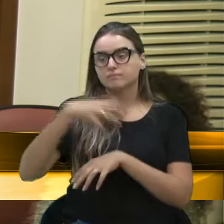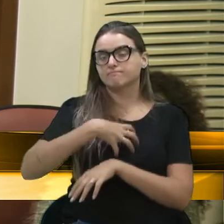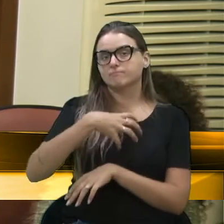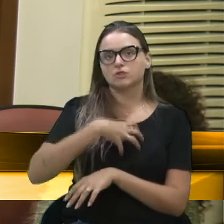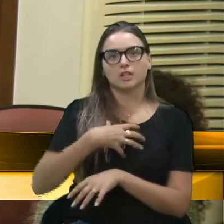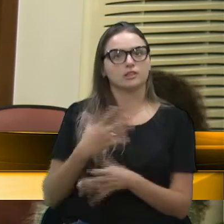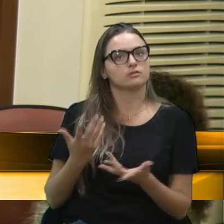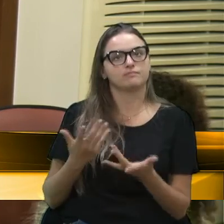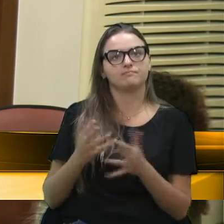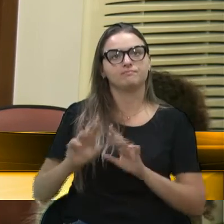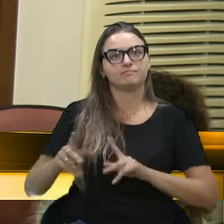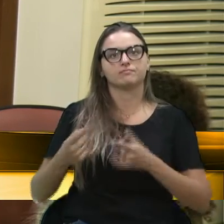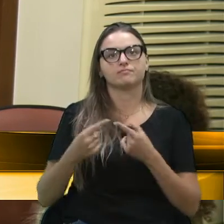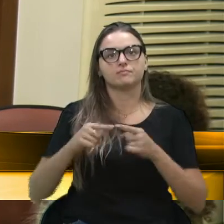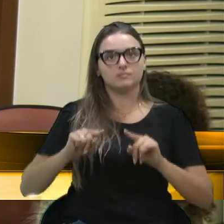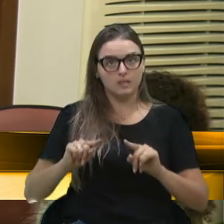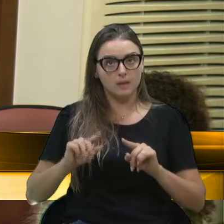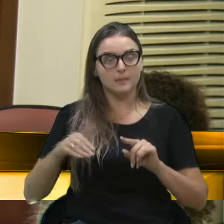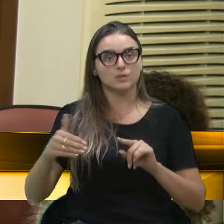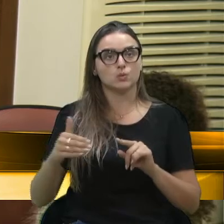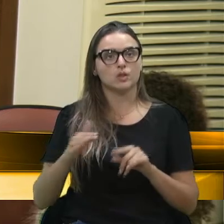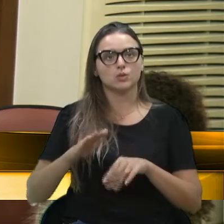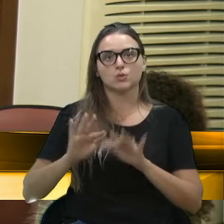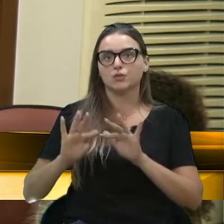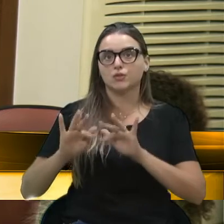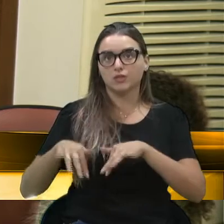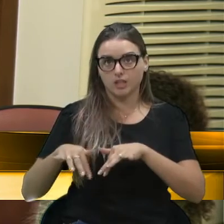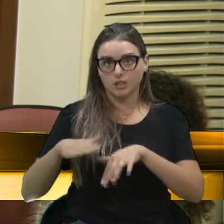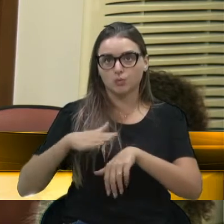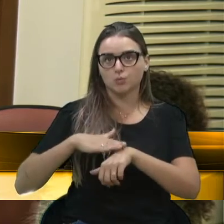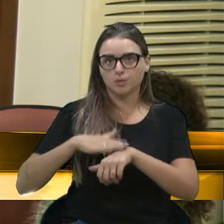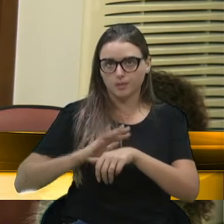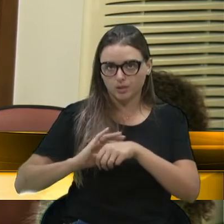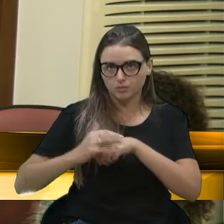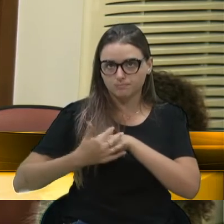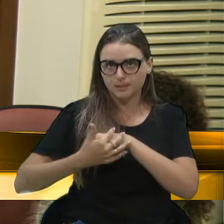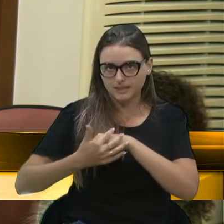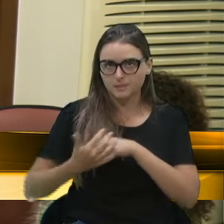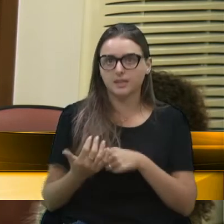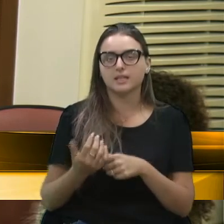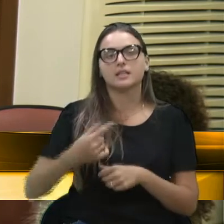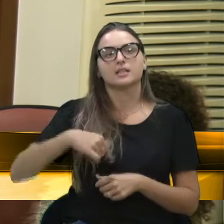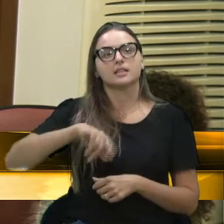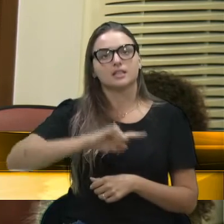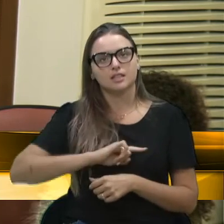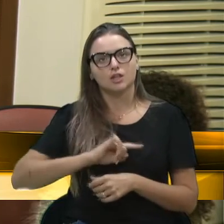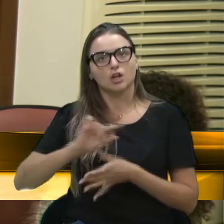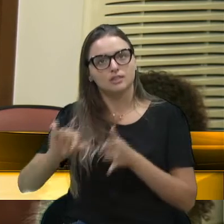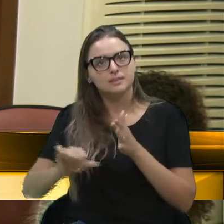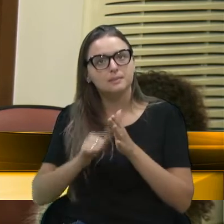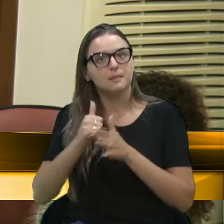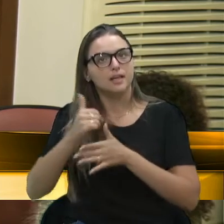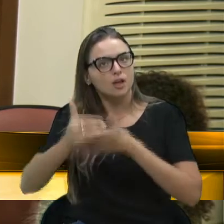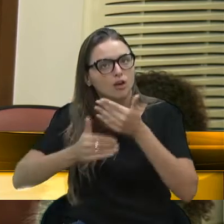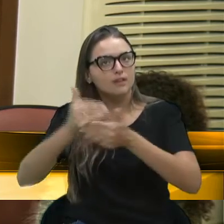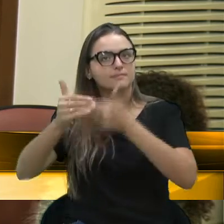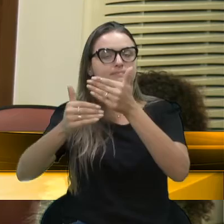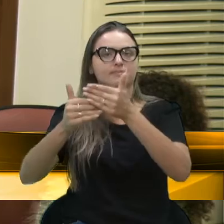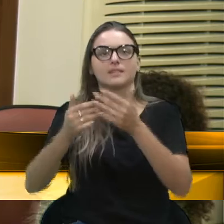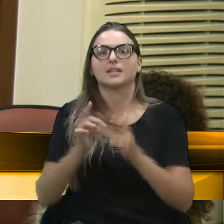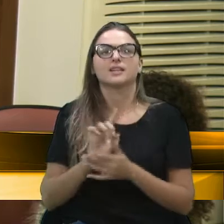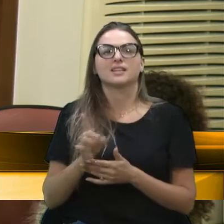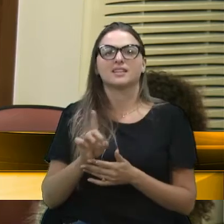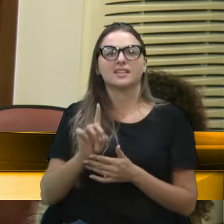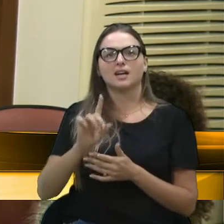mas que, na saída desse momento que estamos vivendo, que nós saiamos melhores e não com o